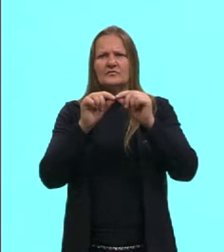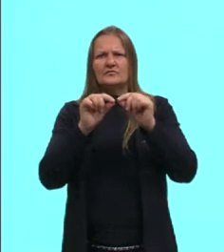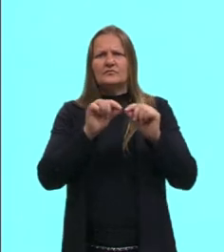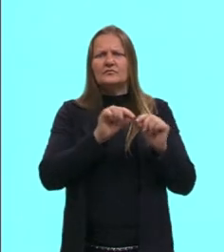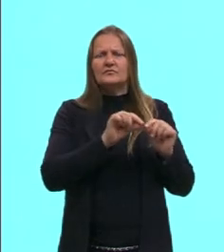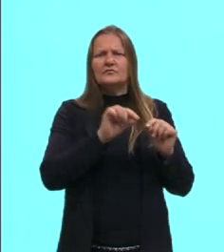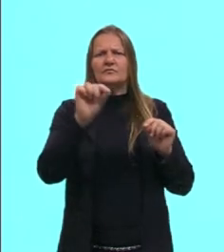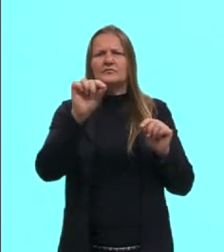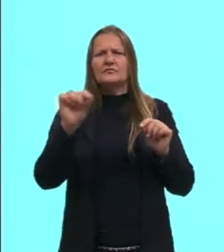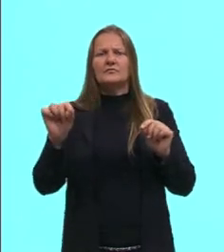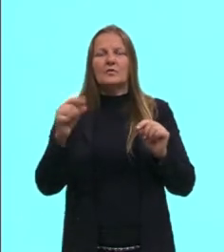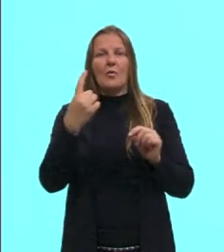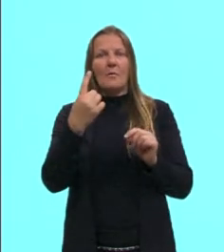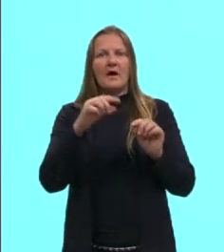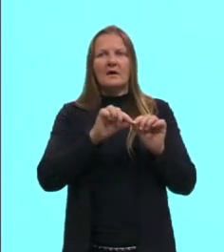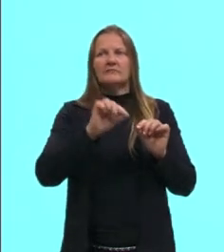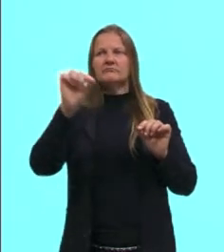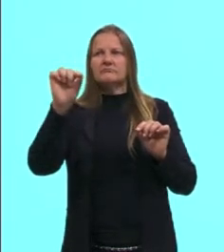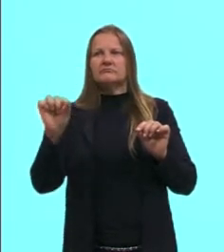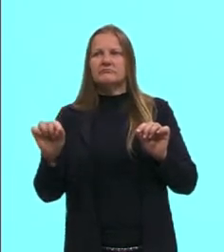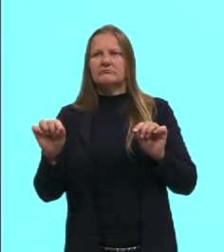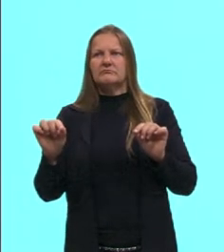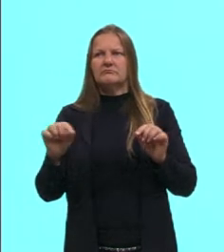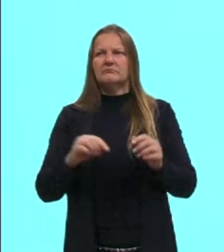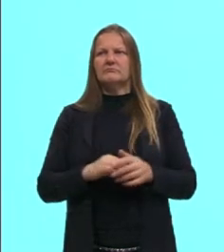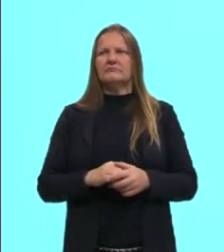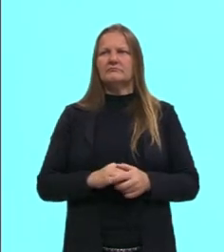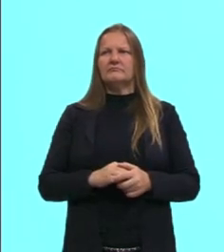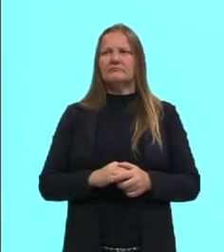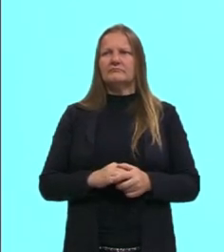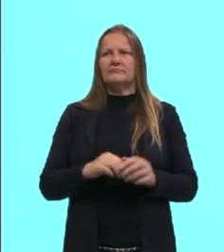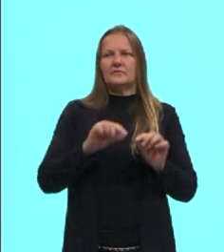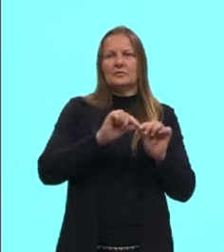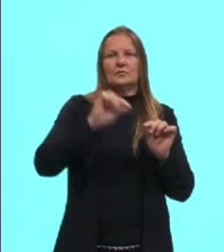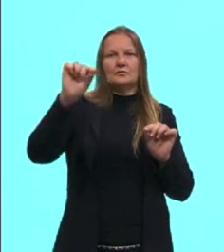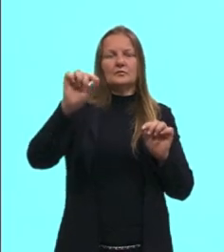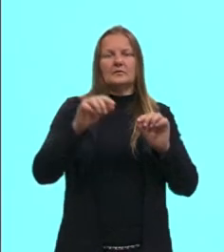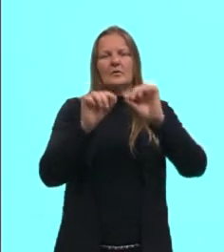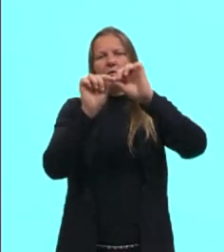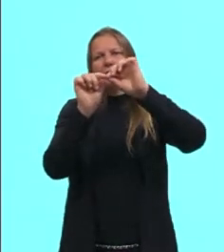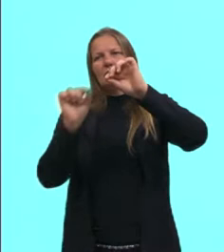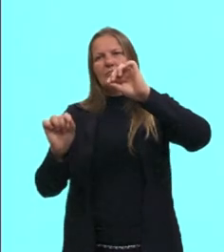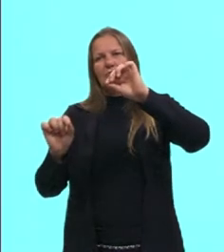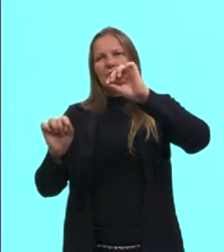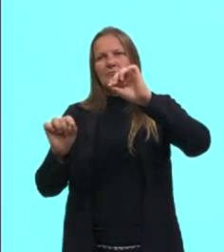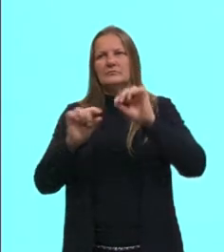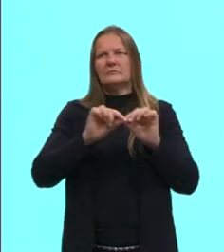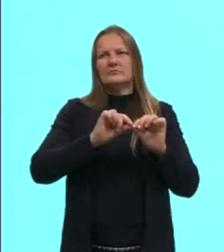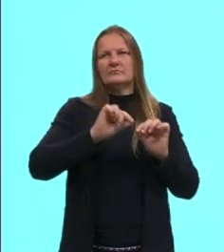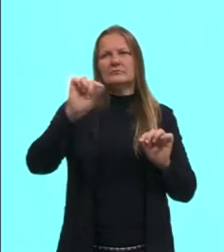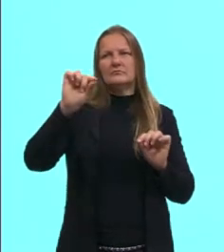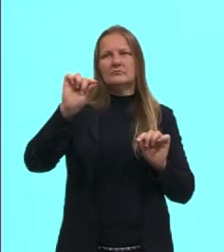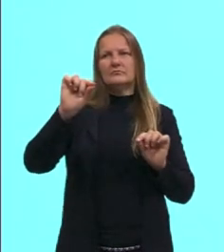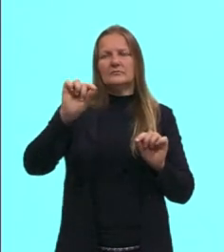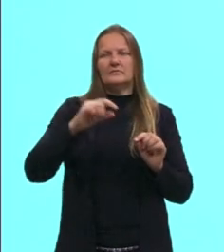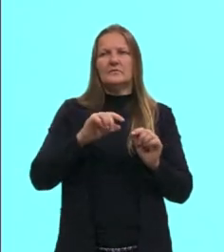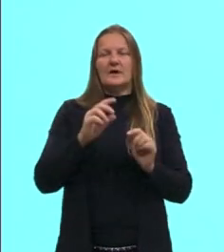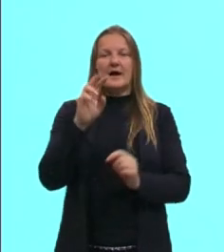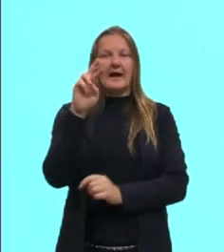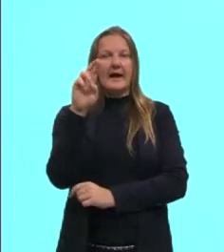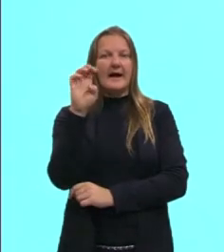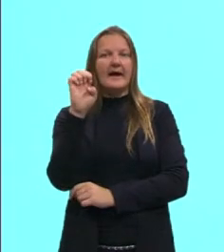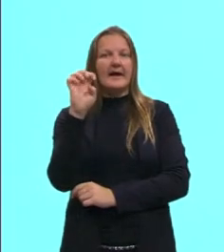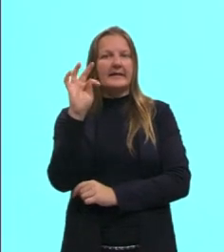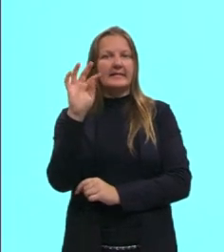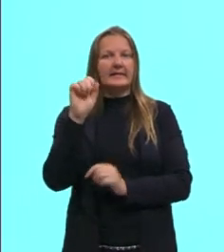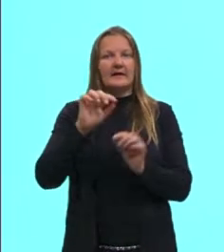passam por uma reta. Eu consigo definir ali de dois em dois pontos. Eu consigo colocar eles sobre uma